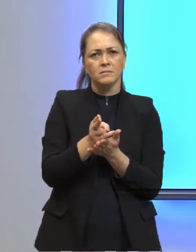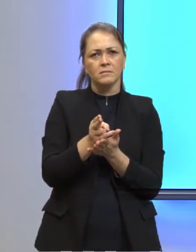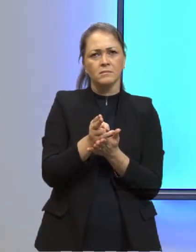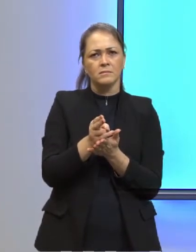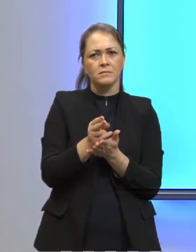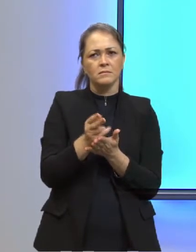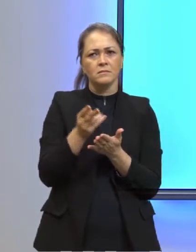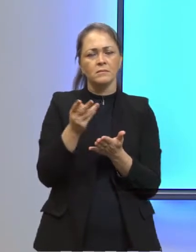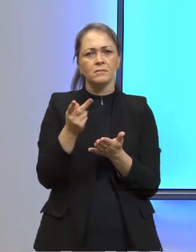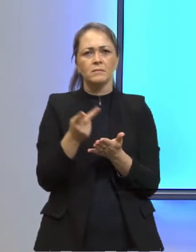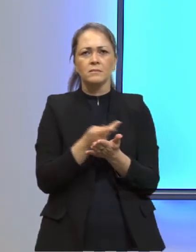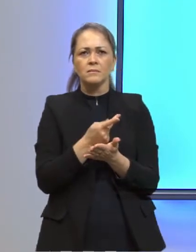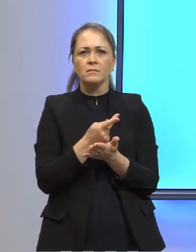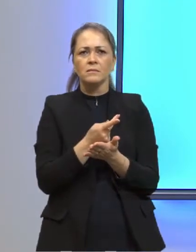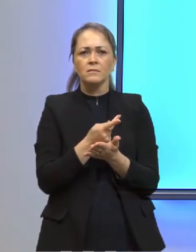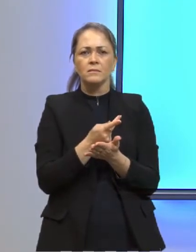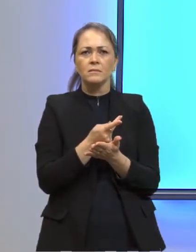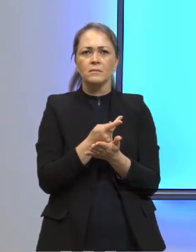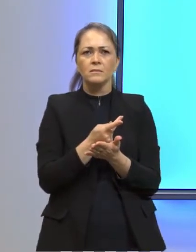acontece